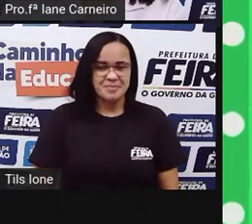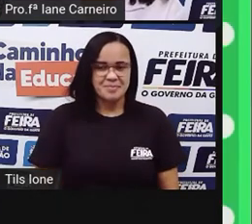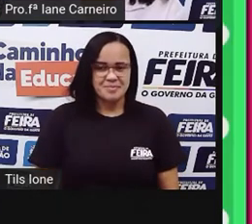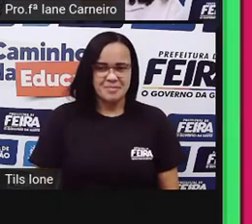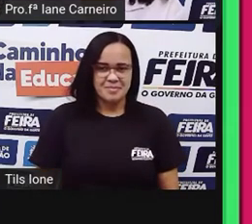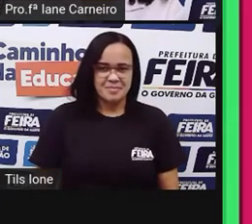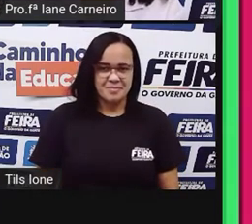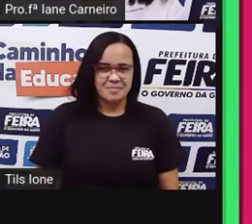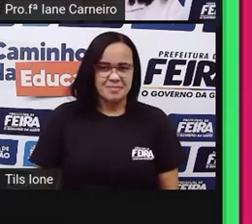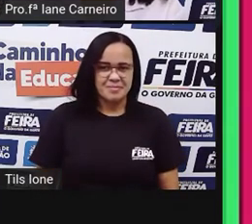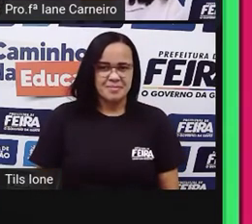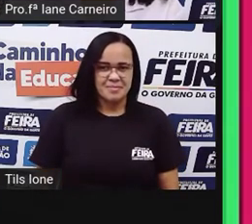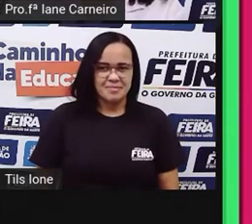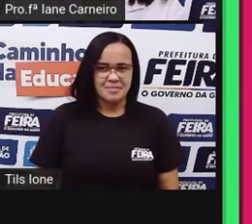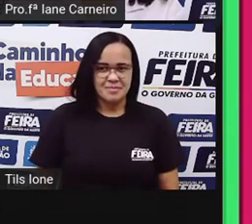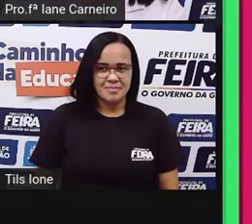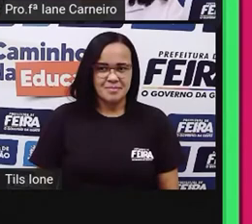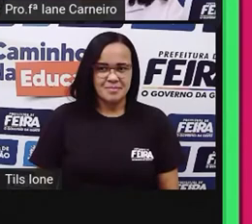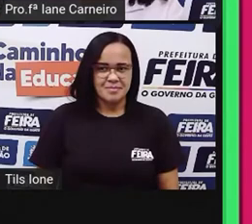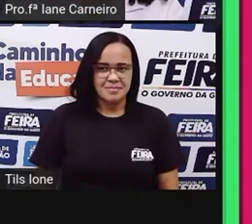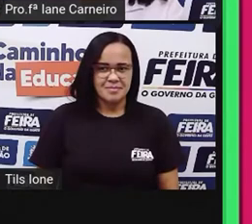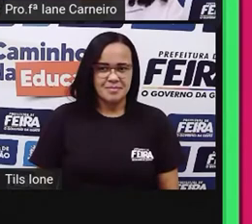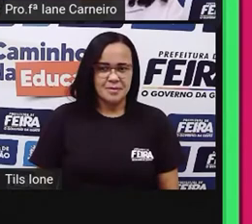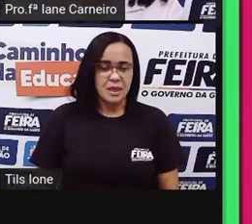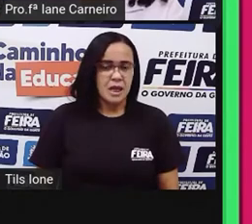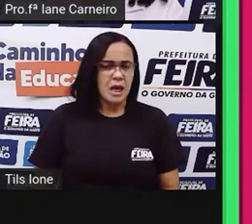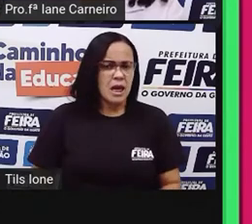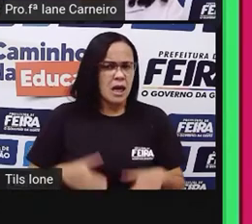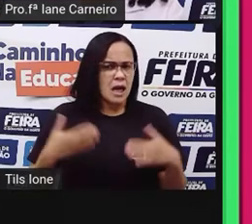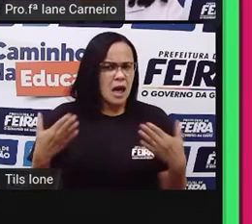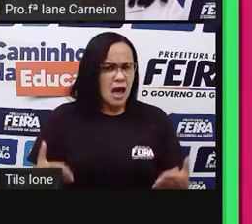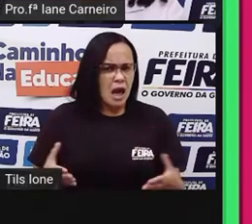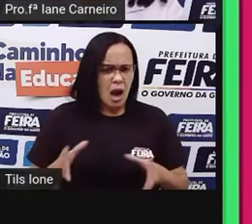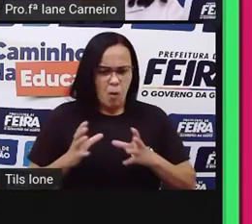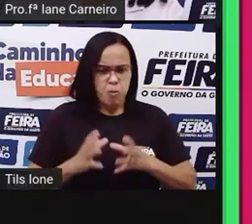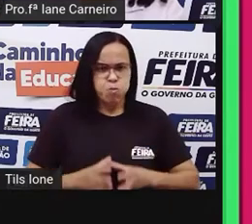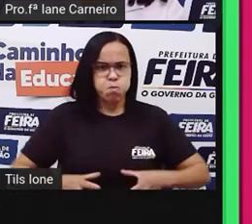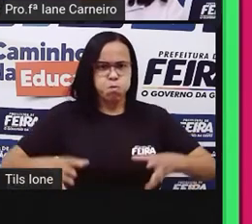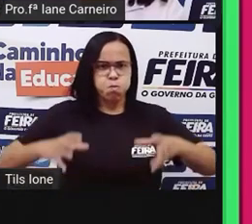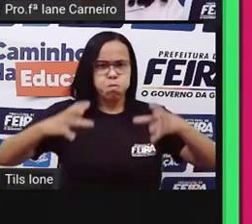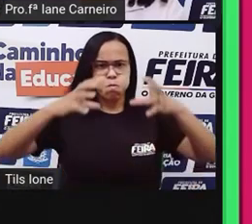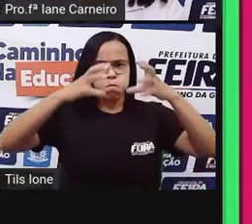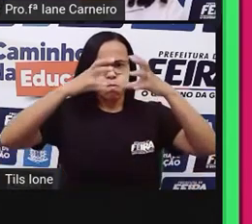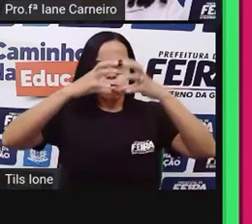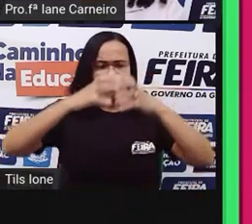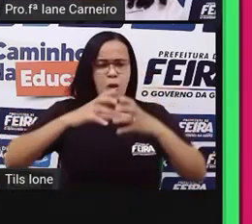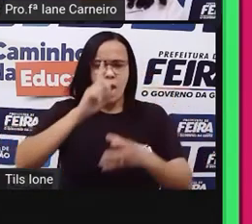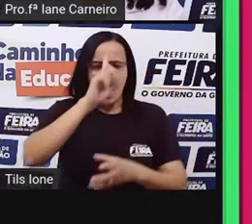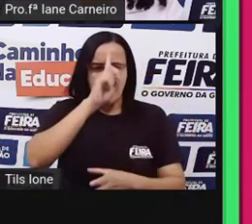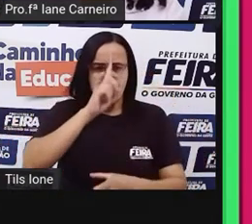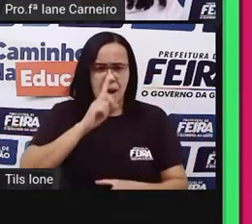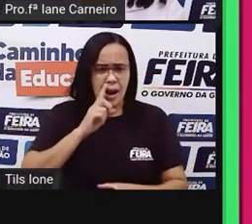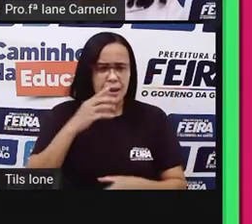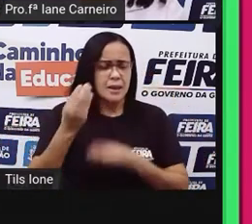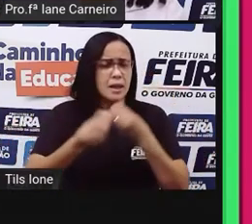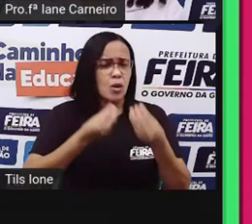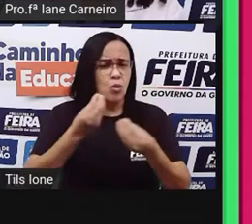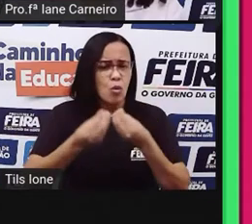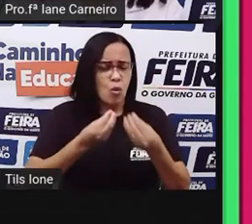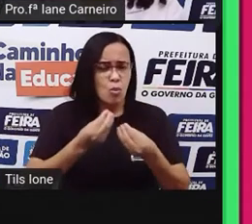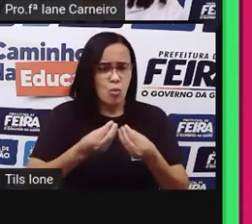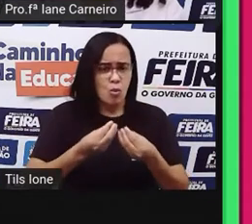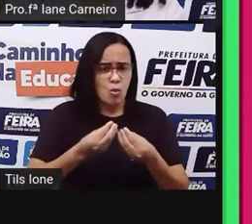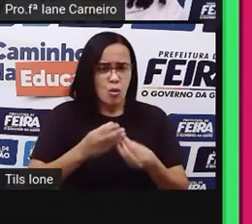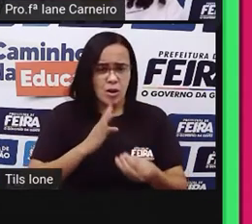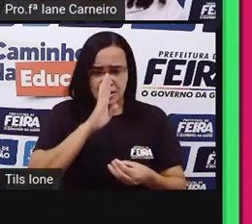Qual é a posição da bexiga amarela? Ó, onde é que está a bexiga amarela? Ela está na frente do urso? Ela está